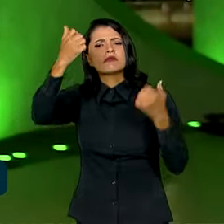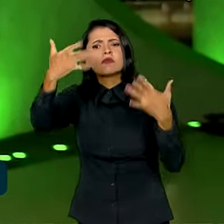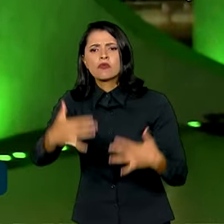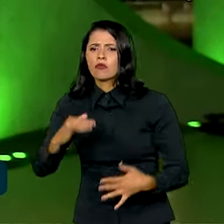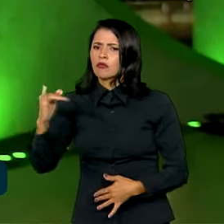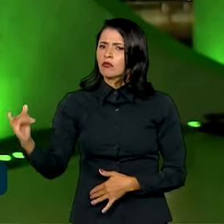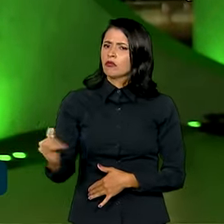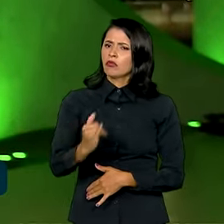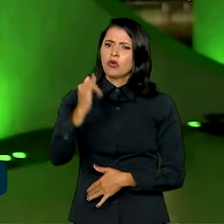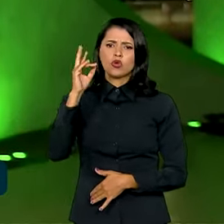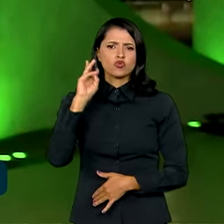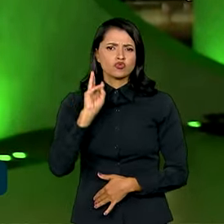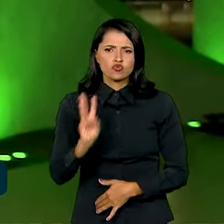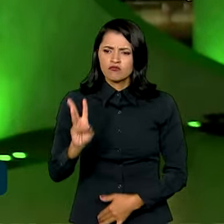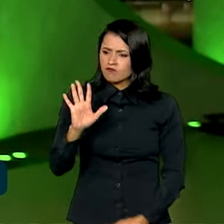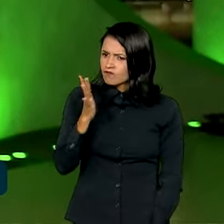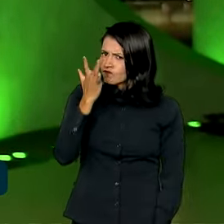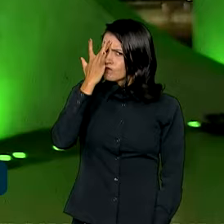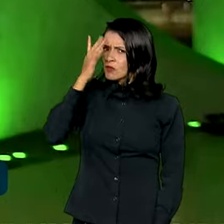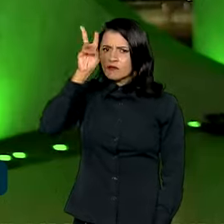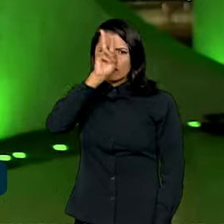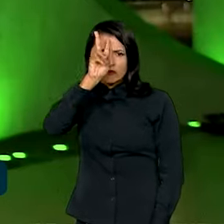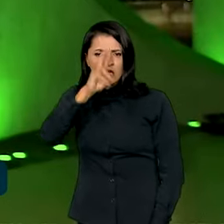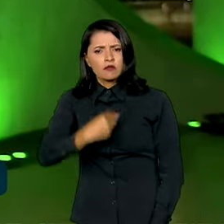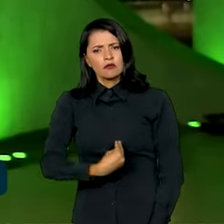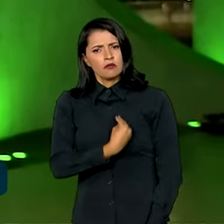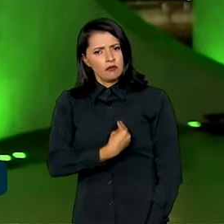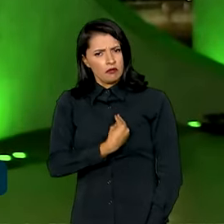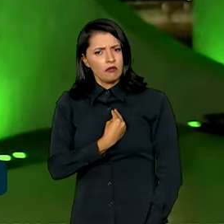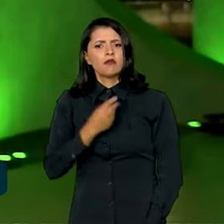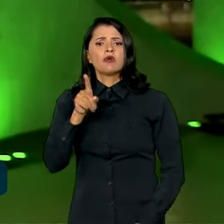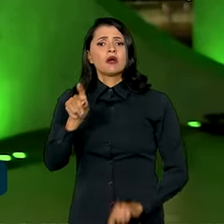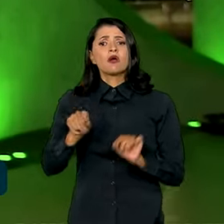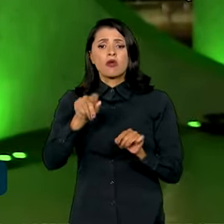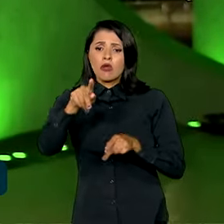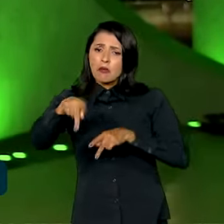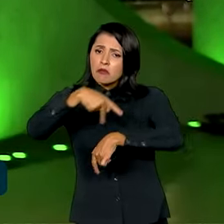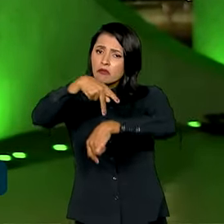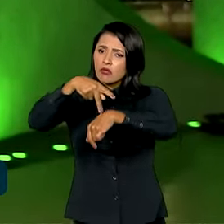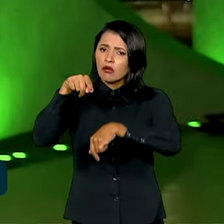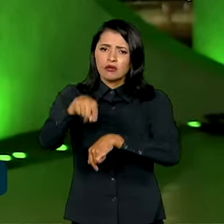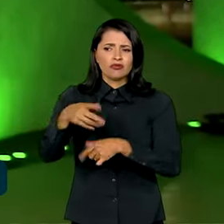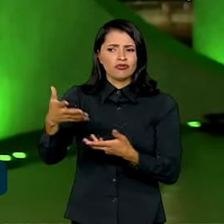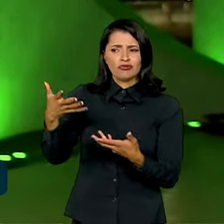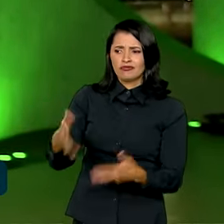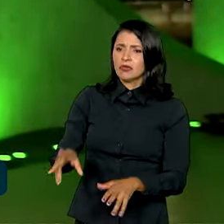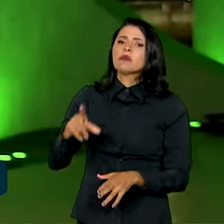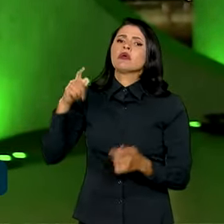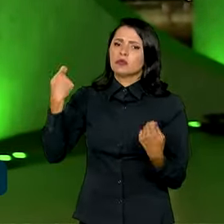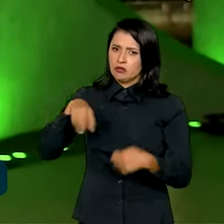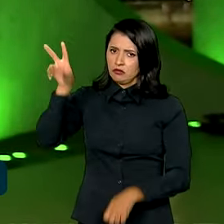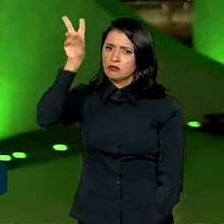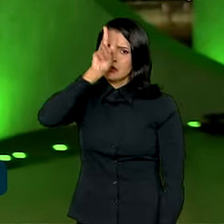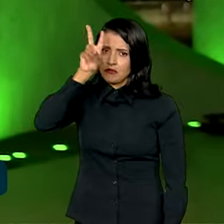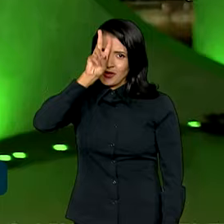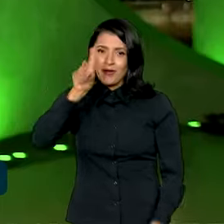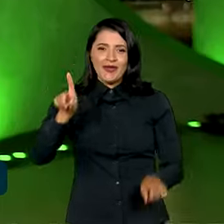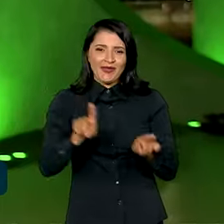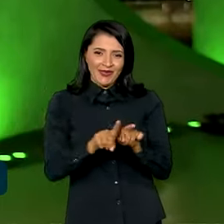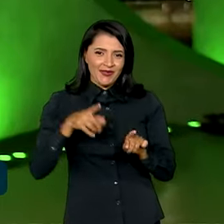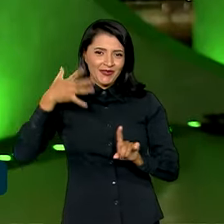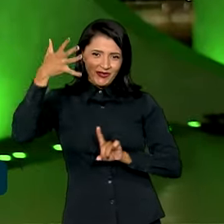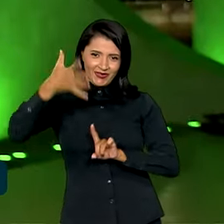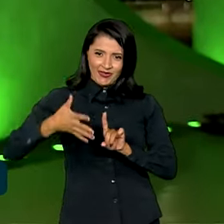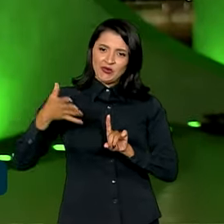de manter viva a memória, mesmo sendo uma memória de um país que não queremos. E o discurso do presidente do